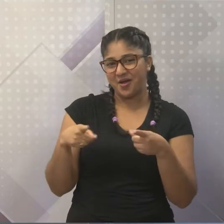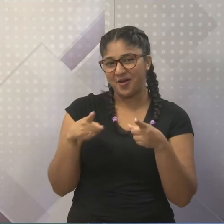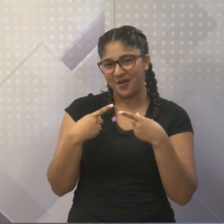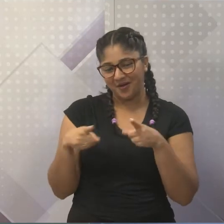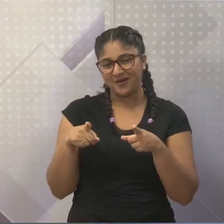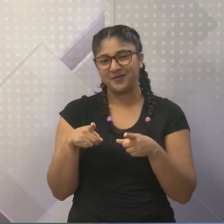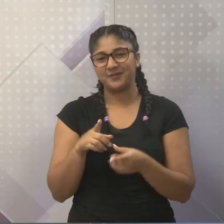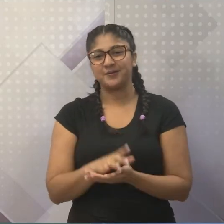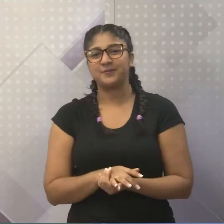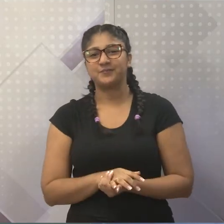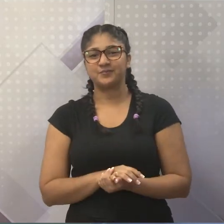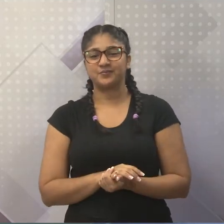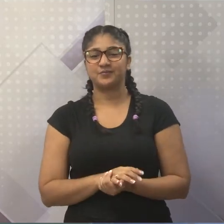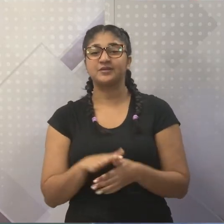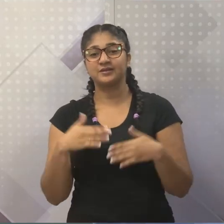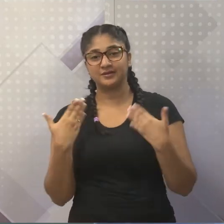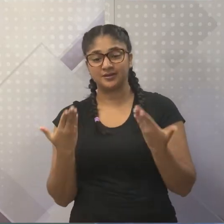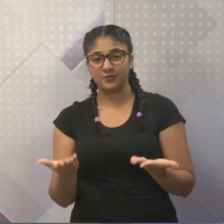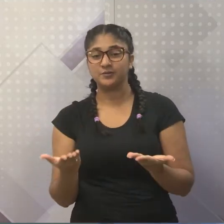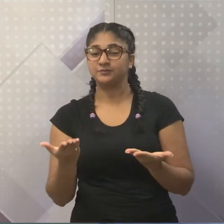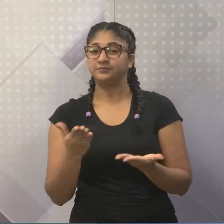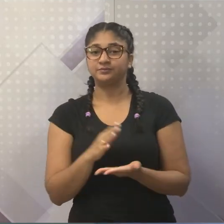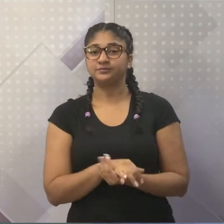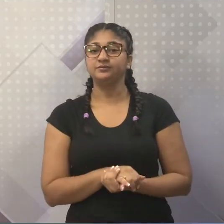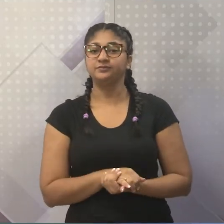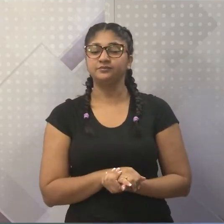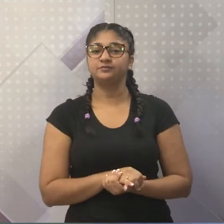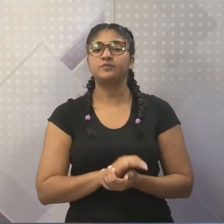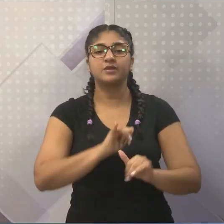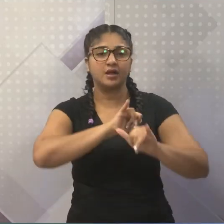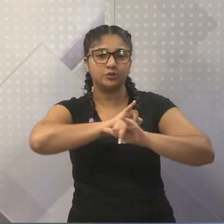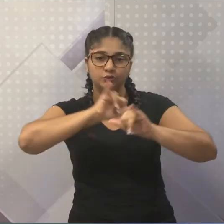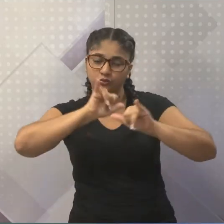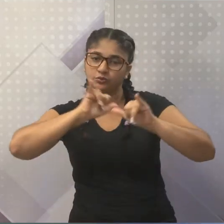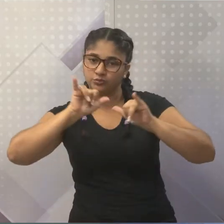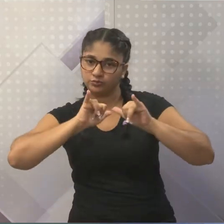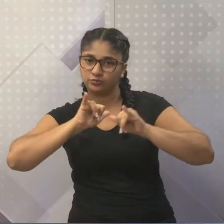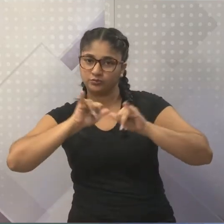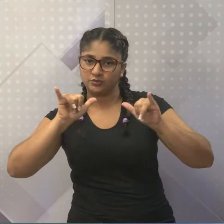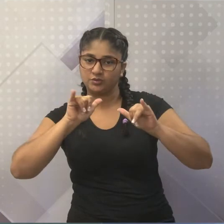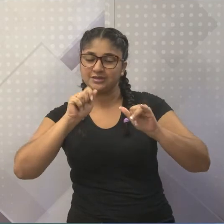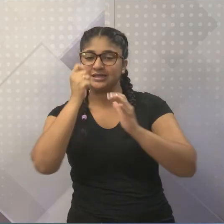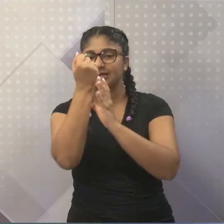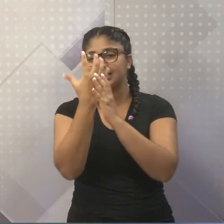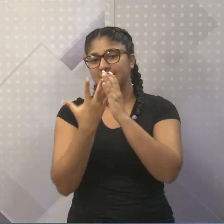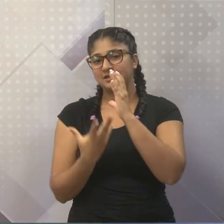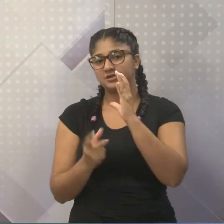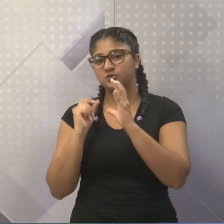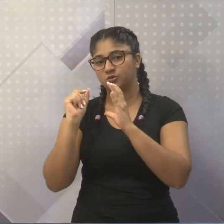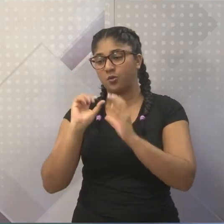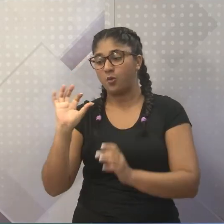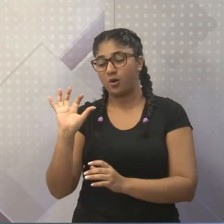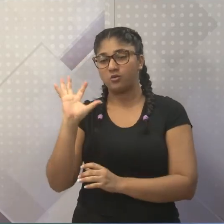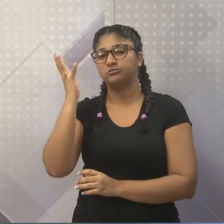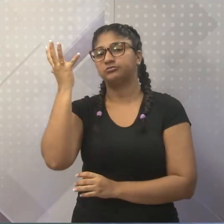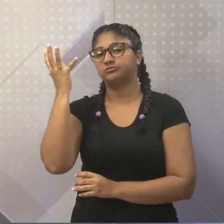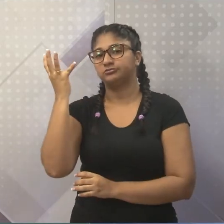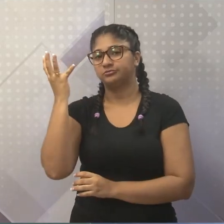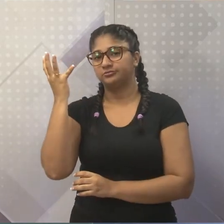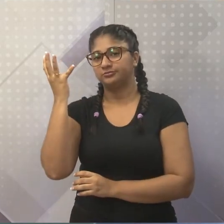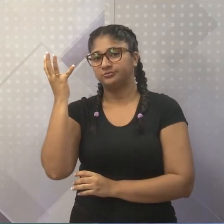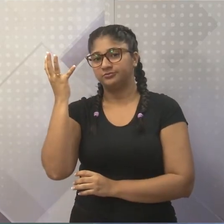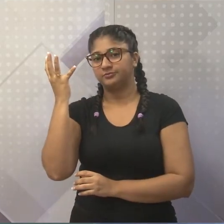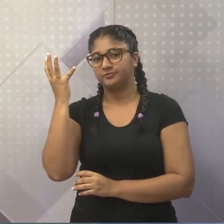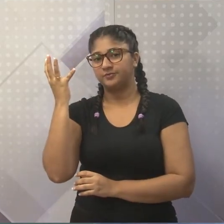gíria de novo, nós estamos usando, olha aí. Então, mas a notícia em si, ela é caracterizada por um fato. Um fato que